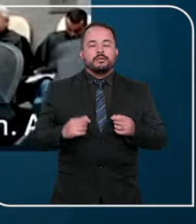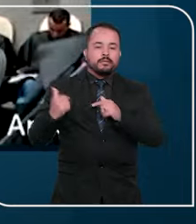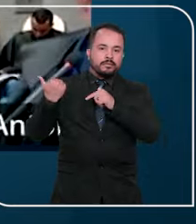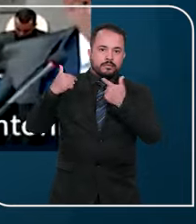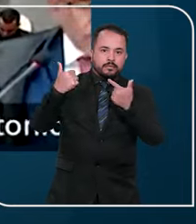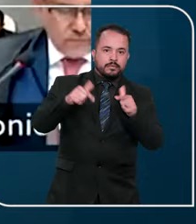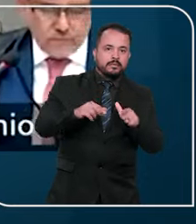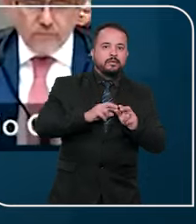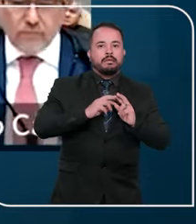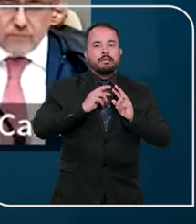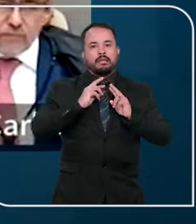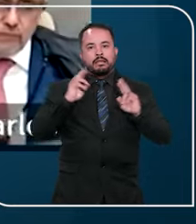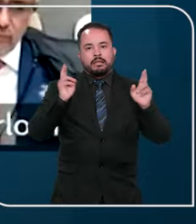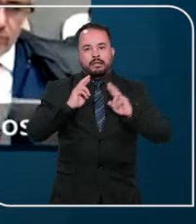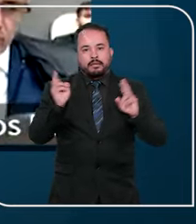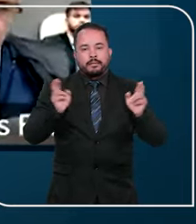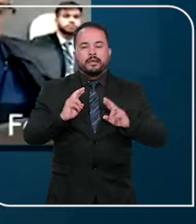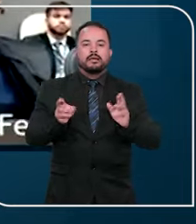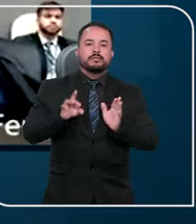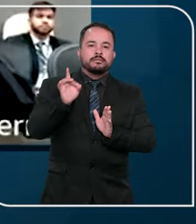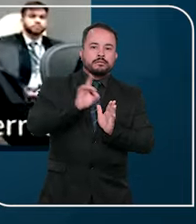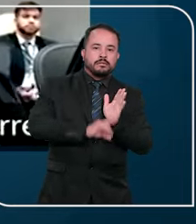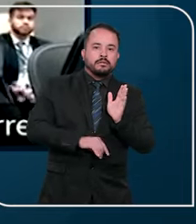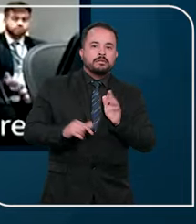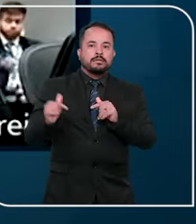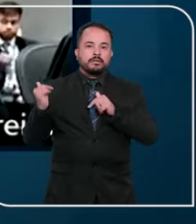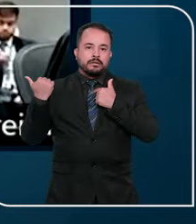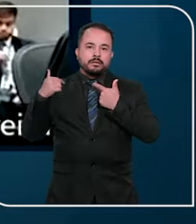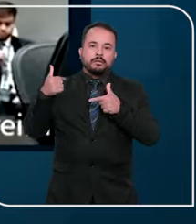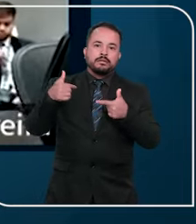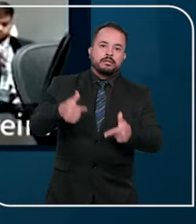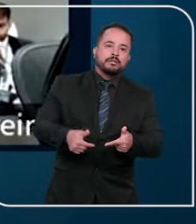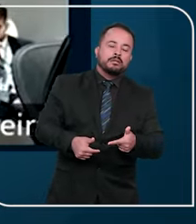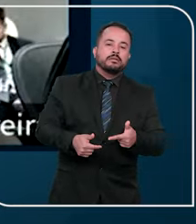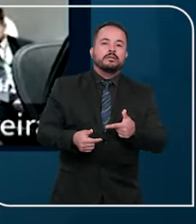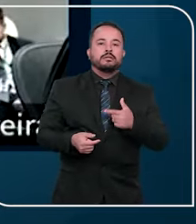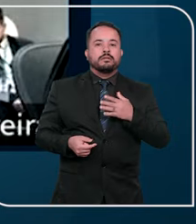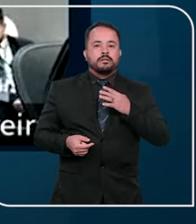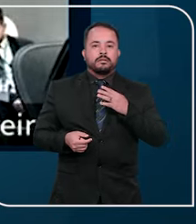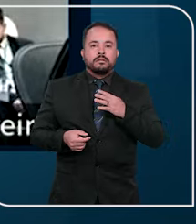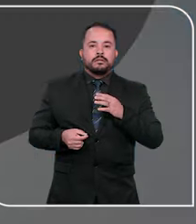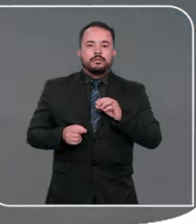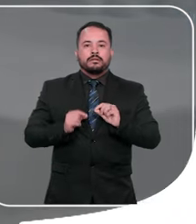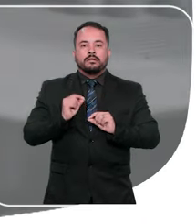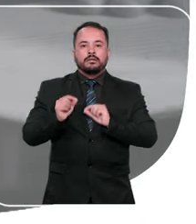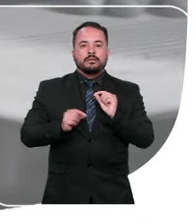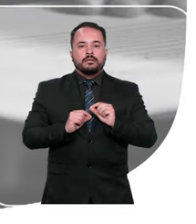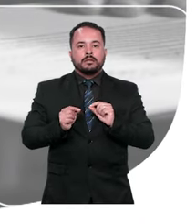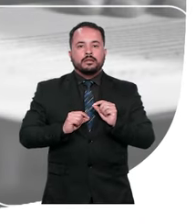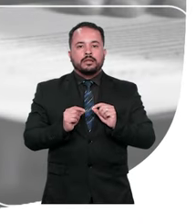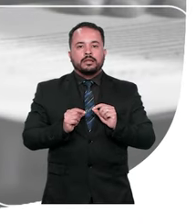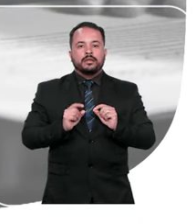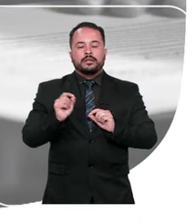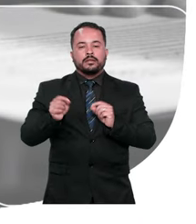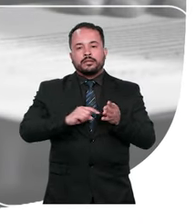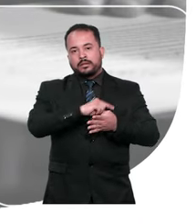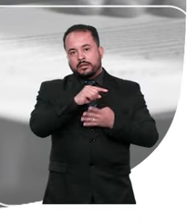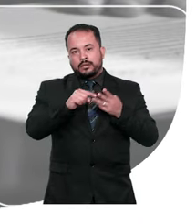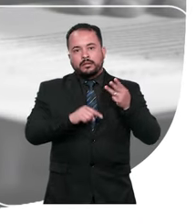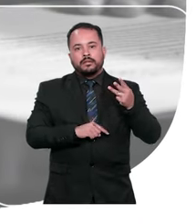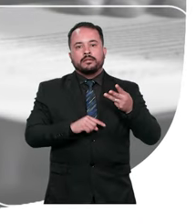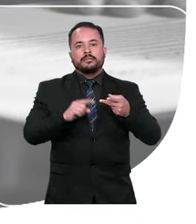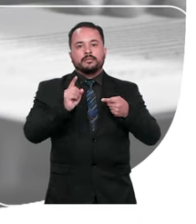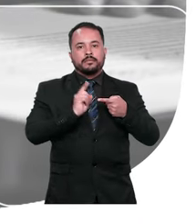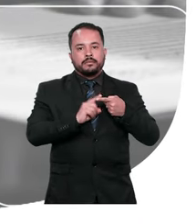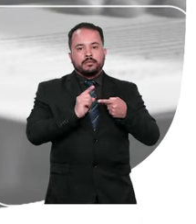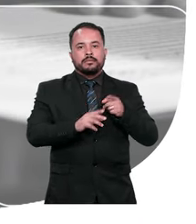pretenso herdeiro pode reclamar os direitos hereditários independente do reconhecimento oficial da condição através de três